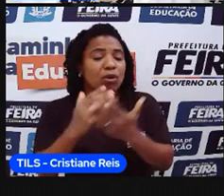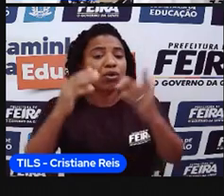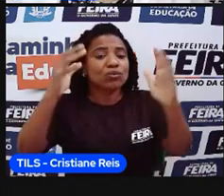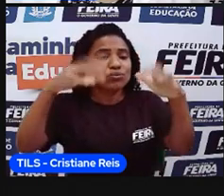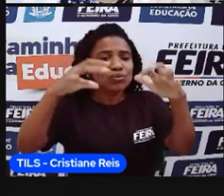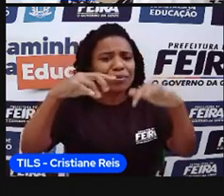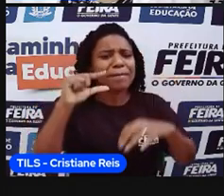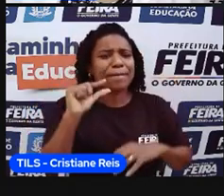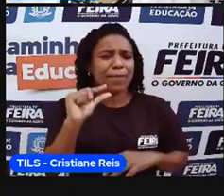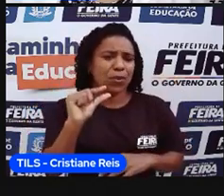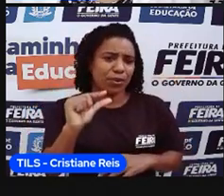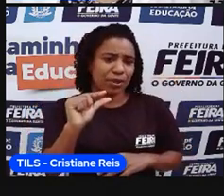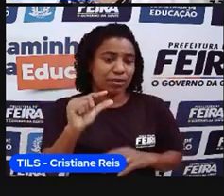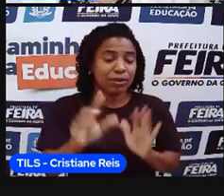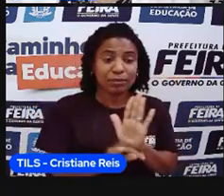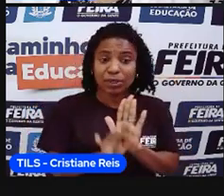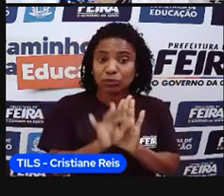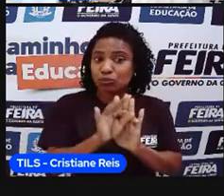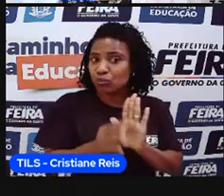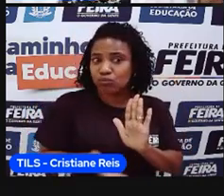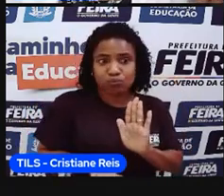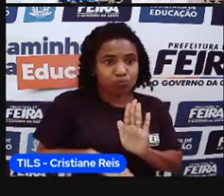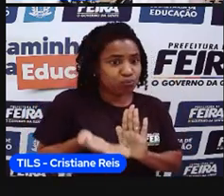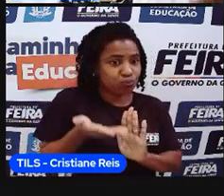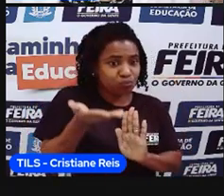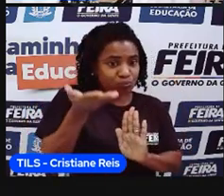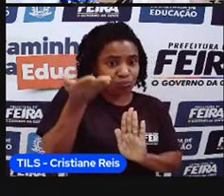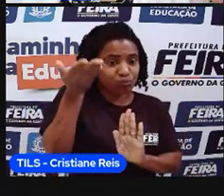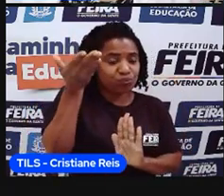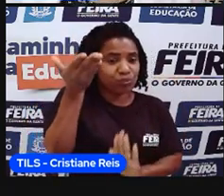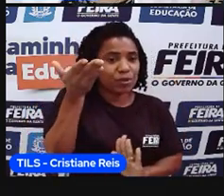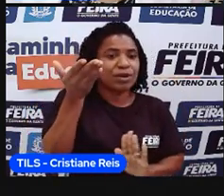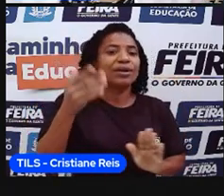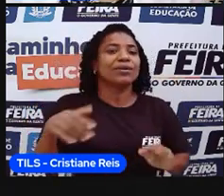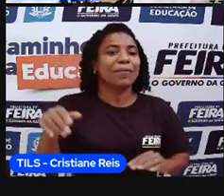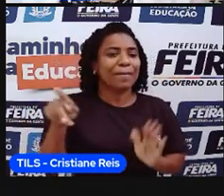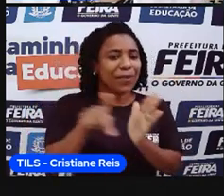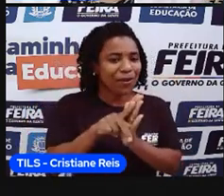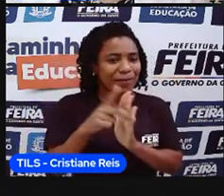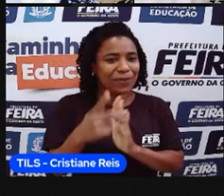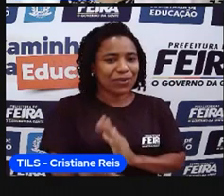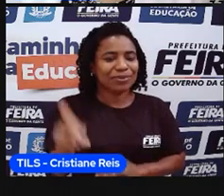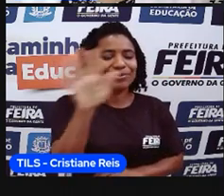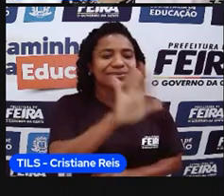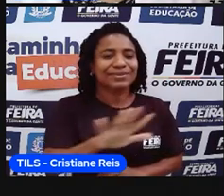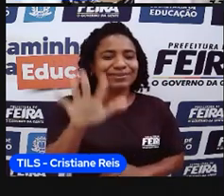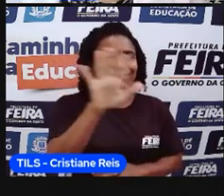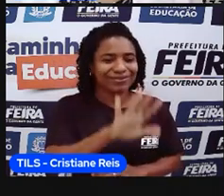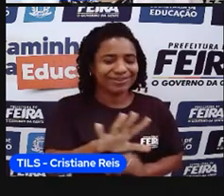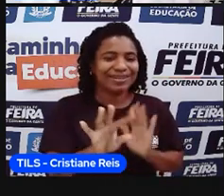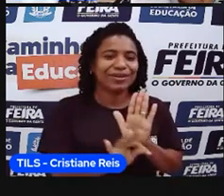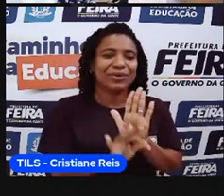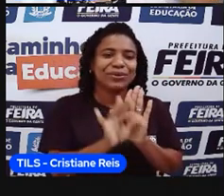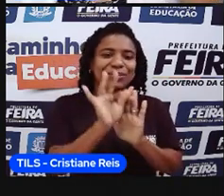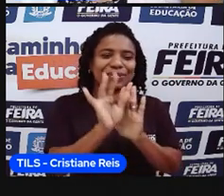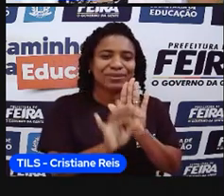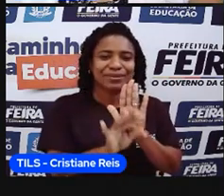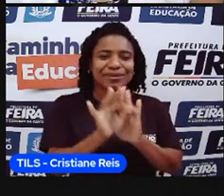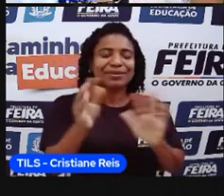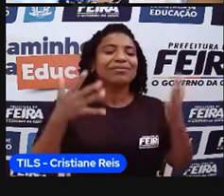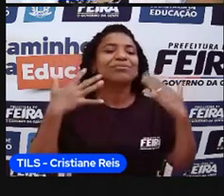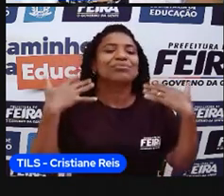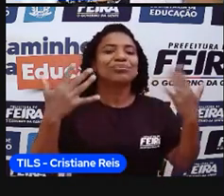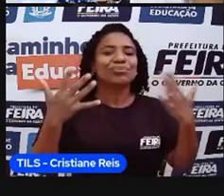Quase que constantemente. Então, com relação à zona, zona tropical. O pedacinho aqui, mais uma vez, da zona